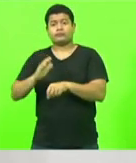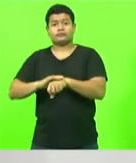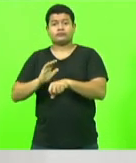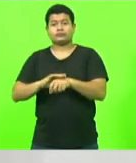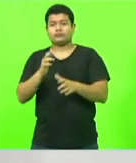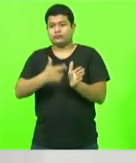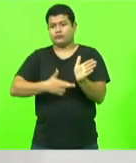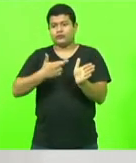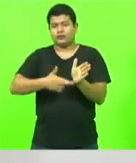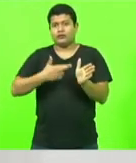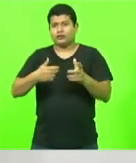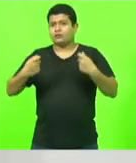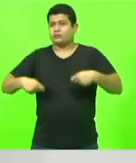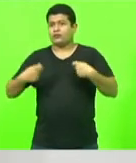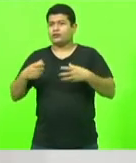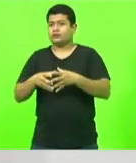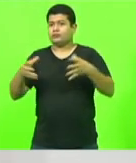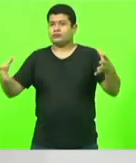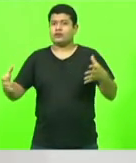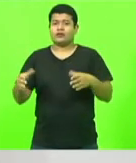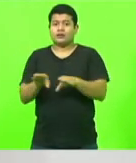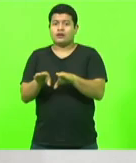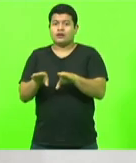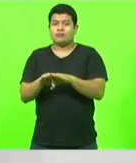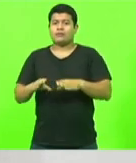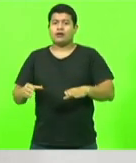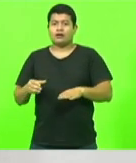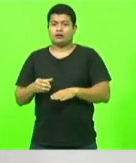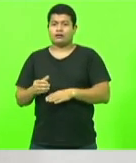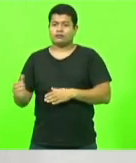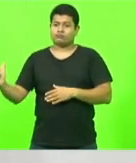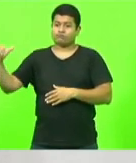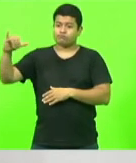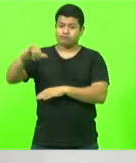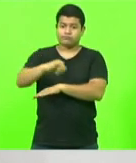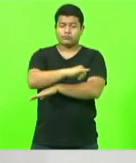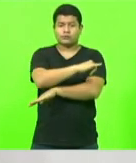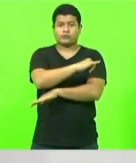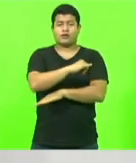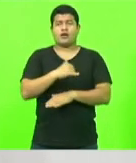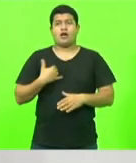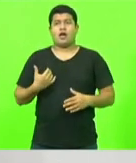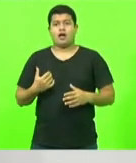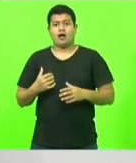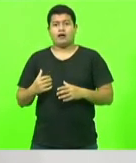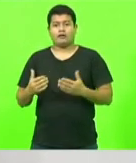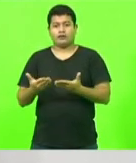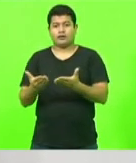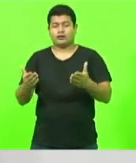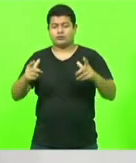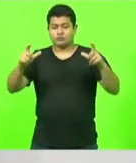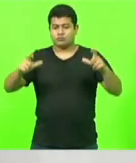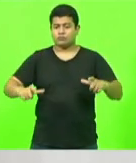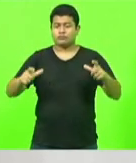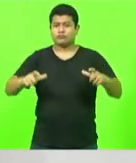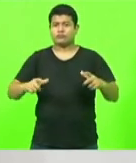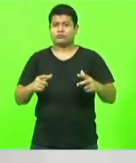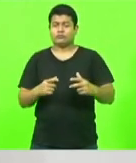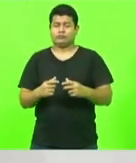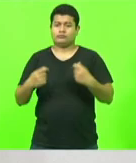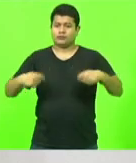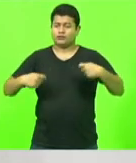ampliar a questão do transporte aéreo no nosso Estado, nos aeroportos regionais, terminais, para que, de fato, também